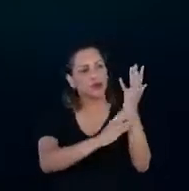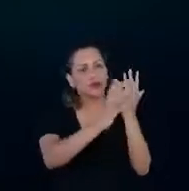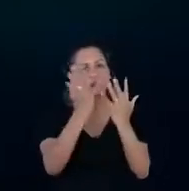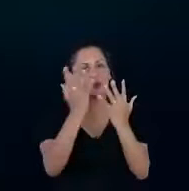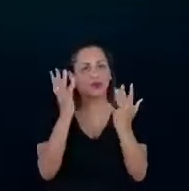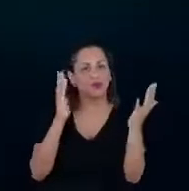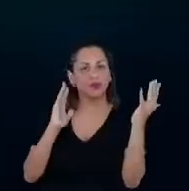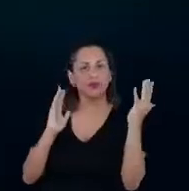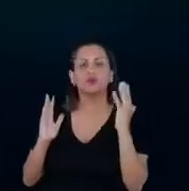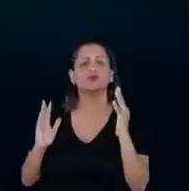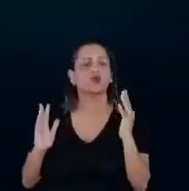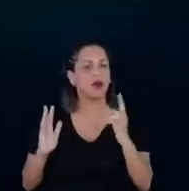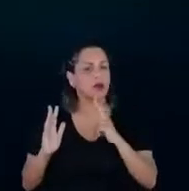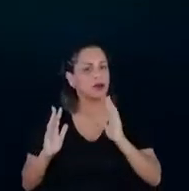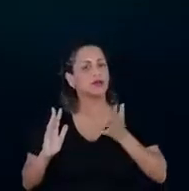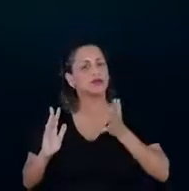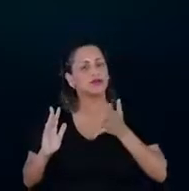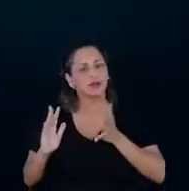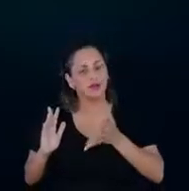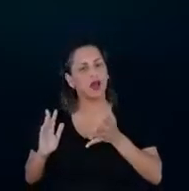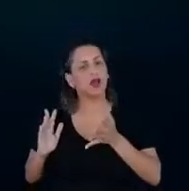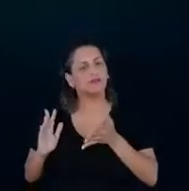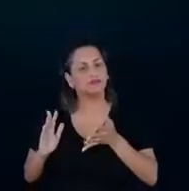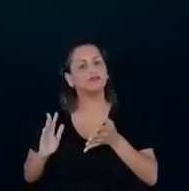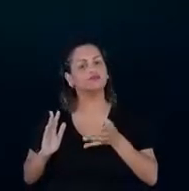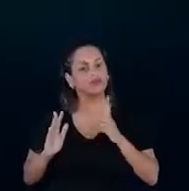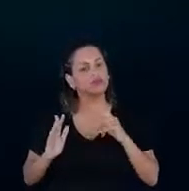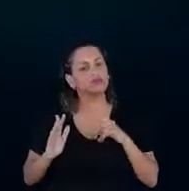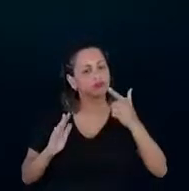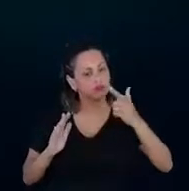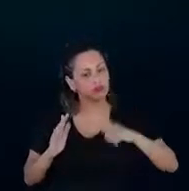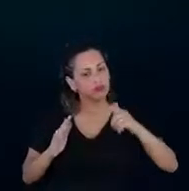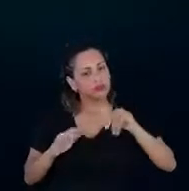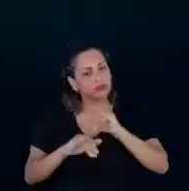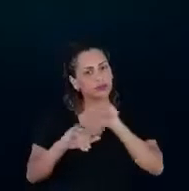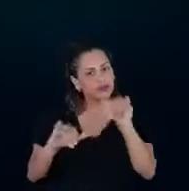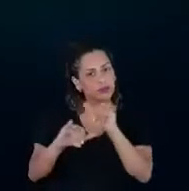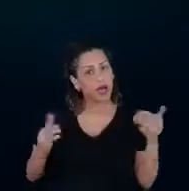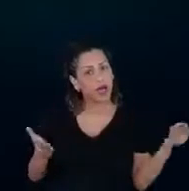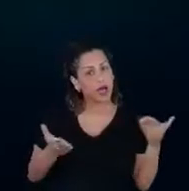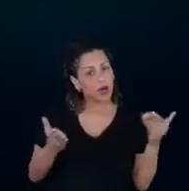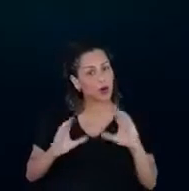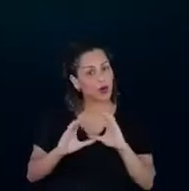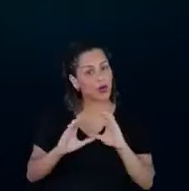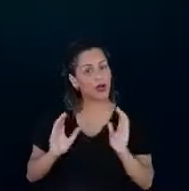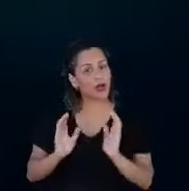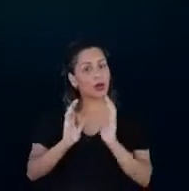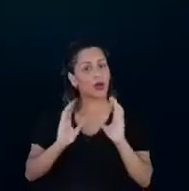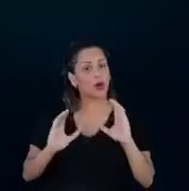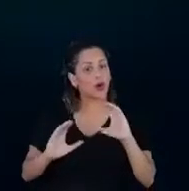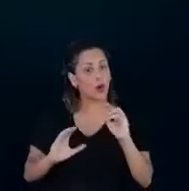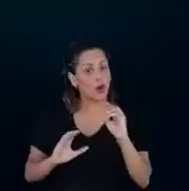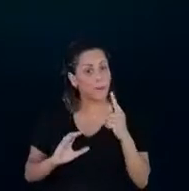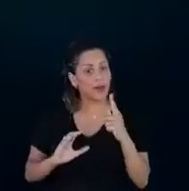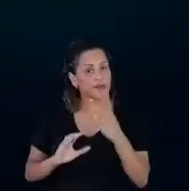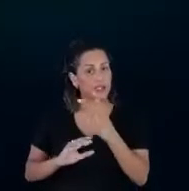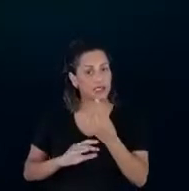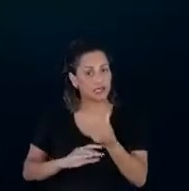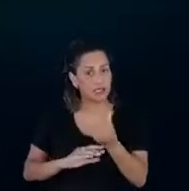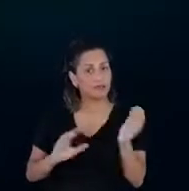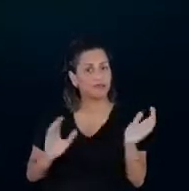sido bastante reportado, inclusive agora, recentemente, na COP26. Então, aqui a gente tem o